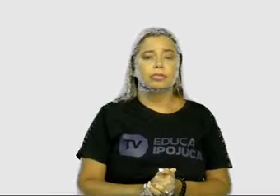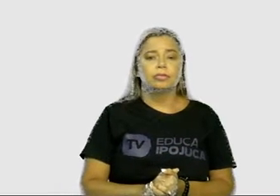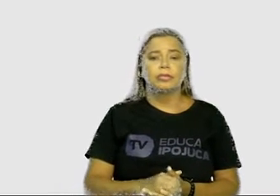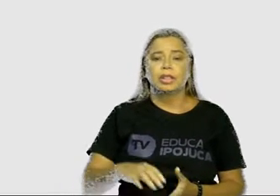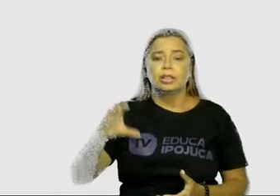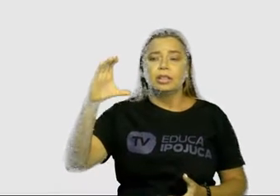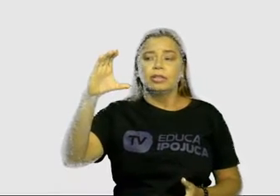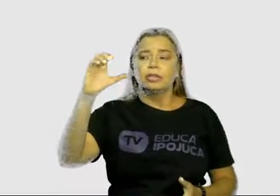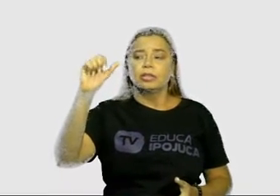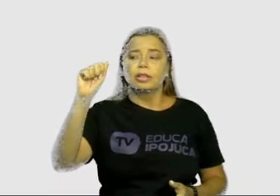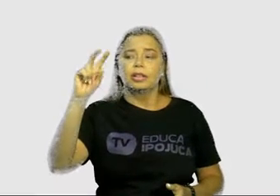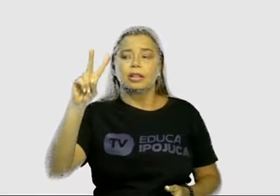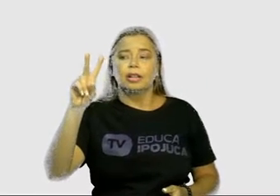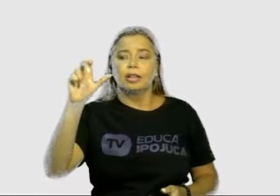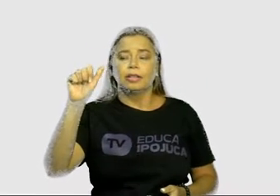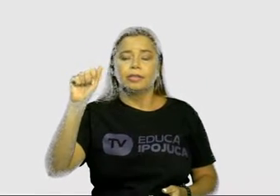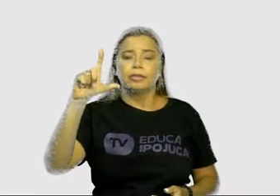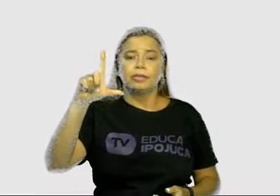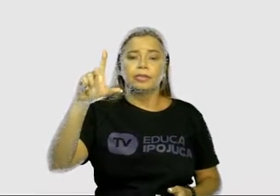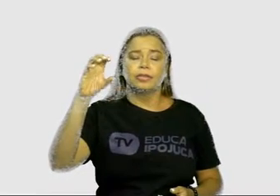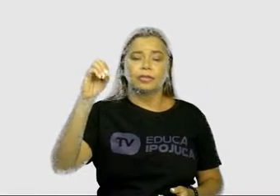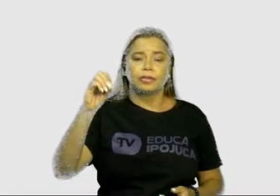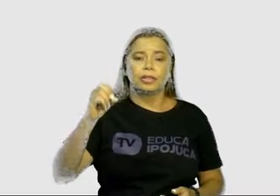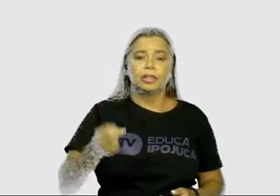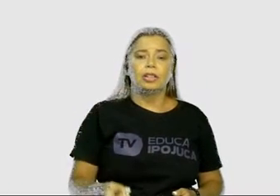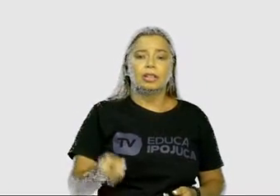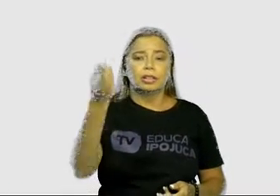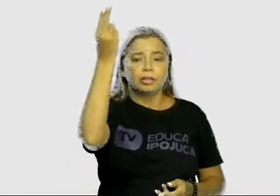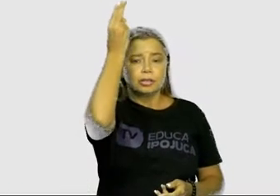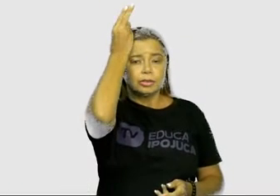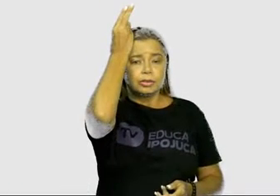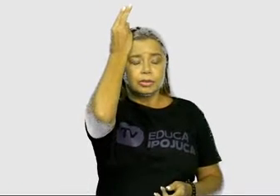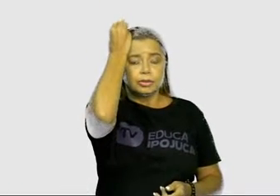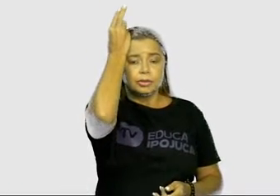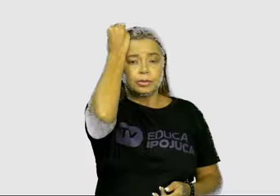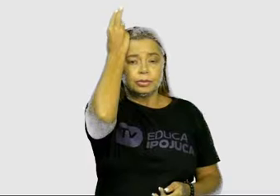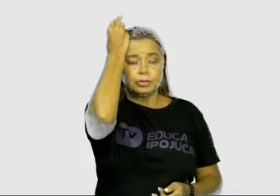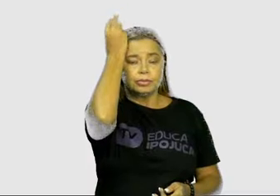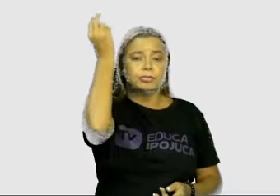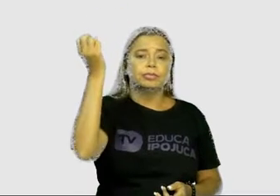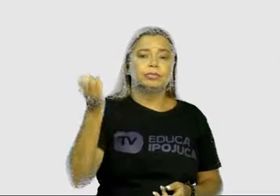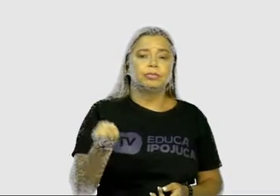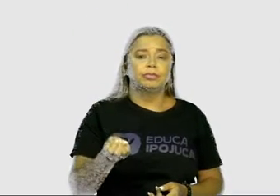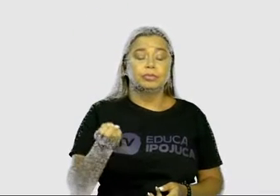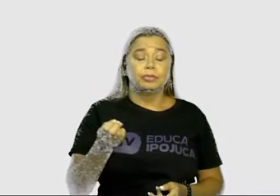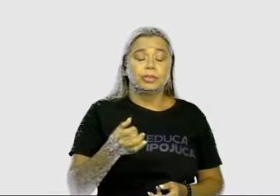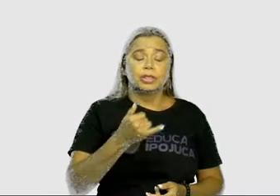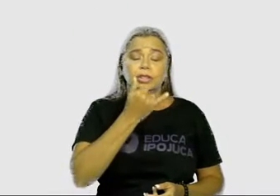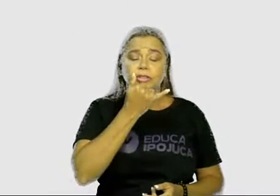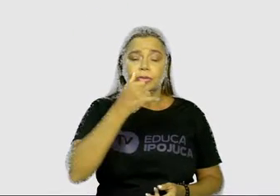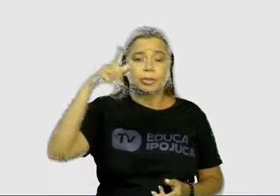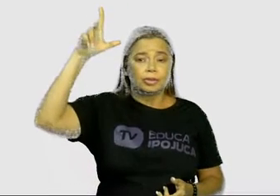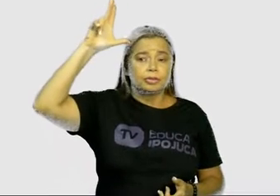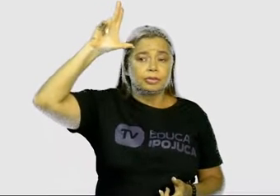cá, o vá e o ló. Juntando essas sílabas, a gente vai formar que palavra?